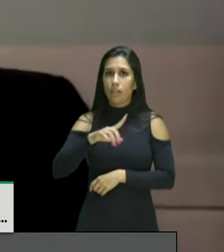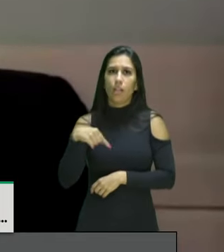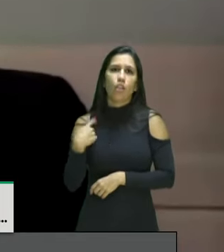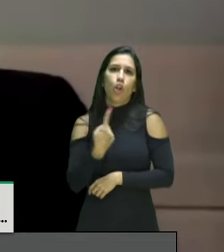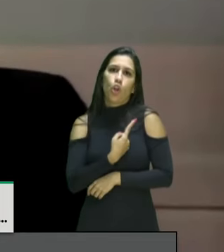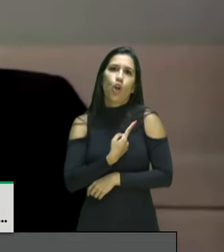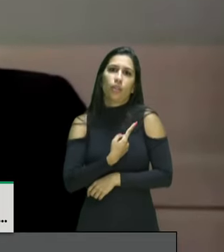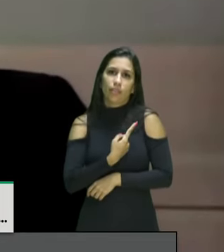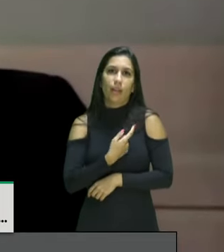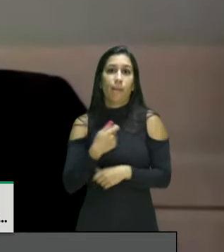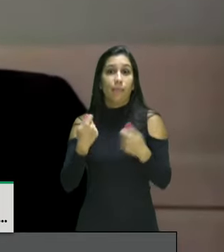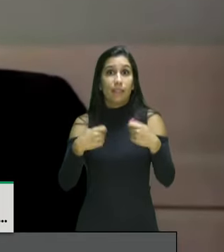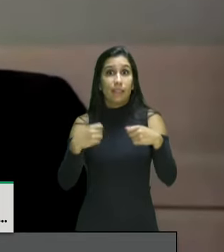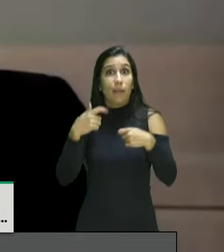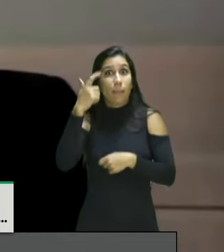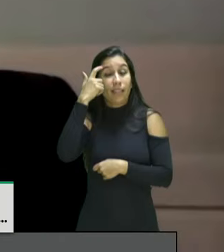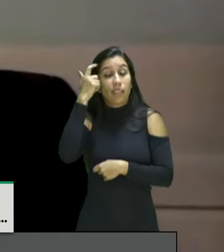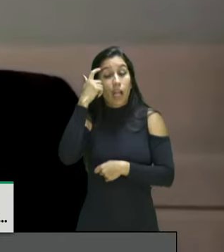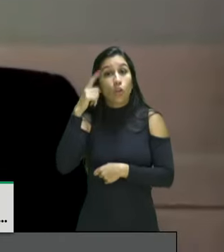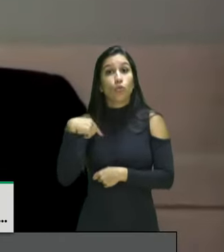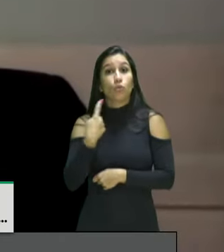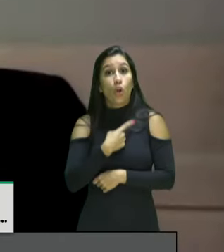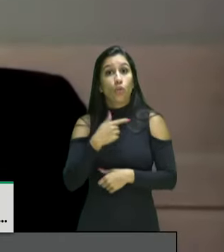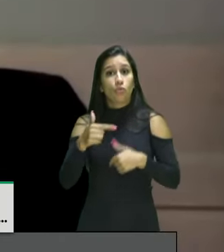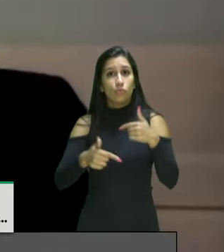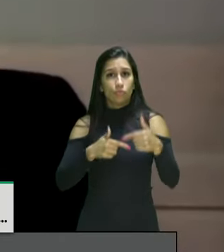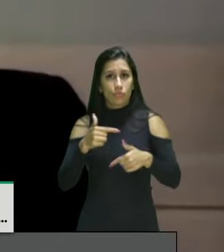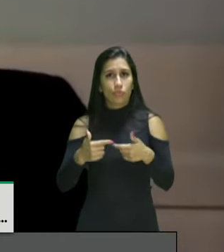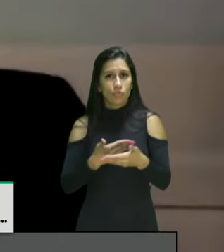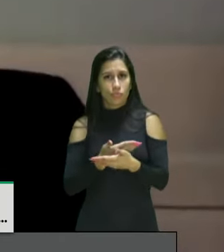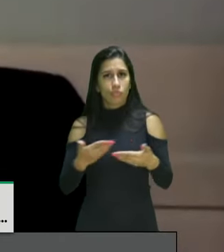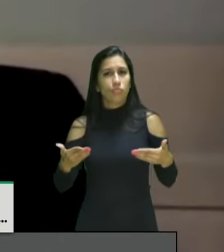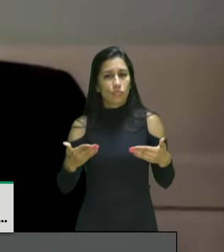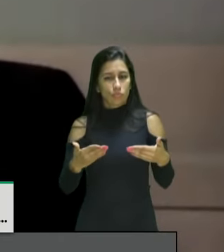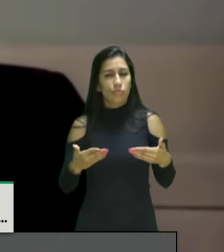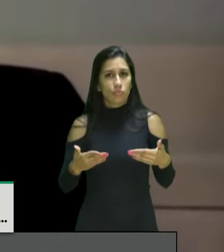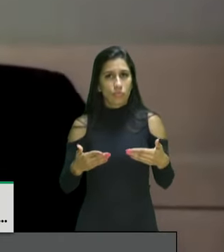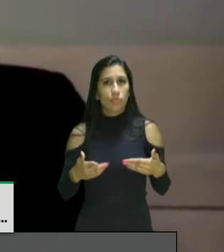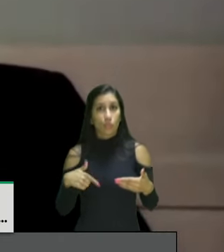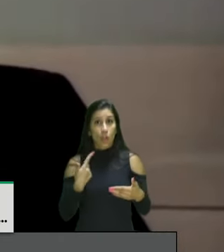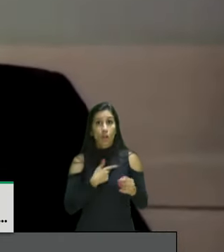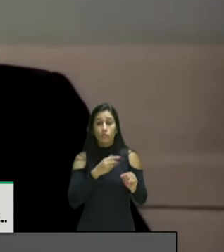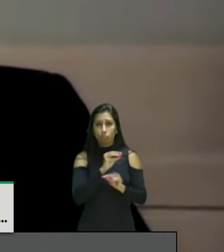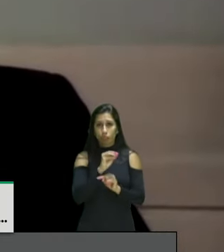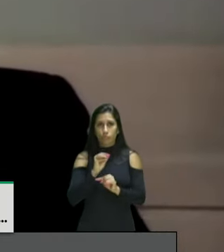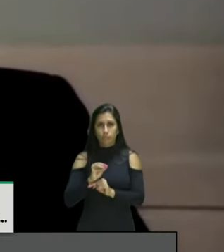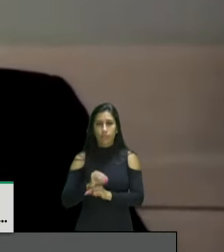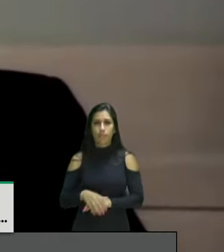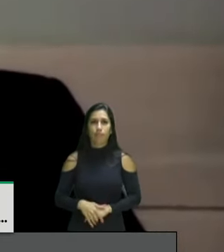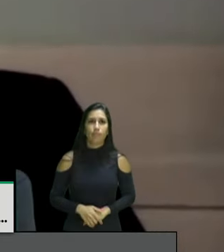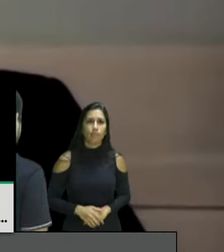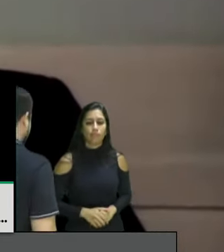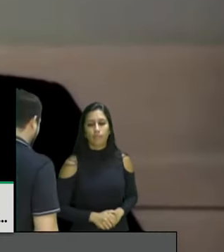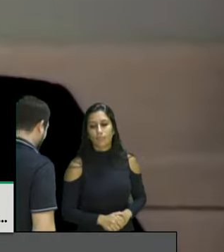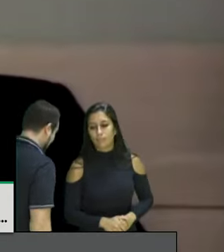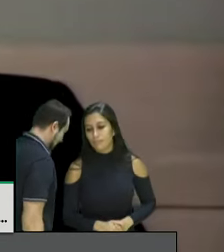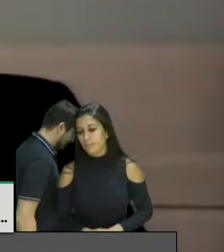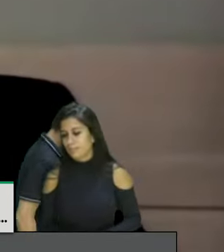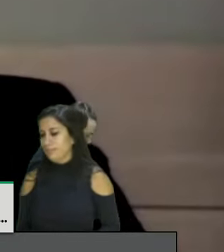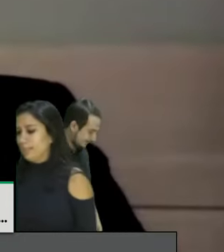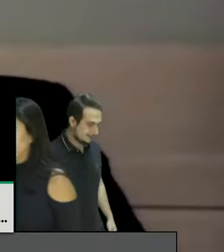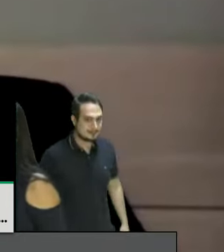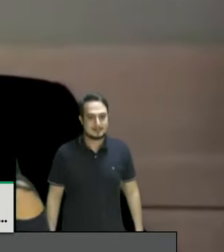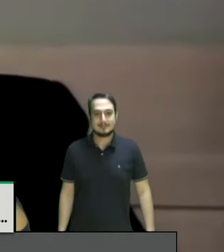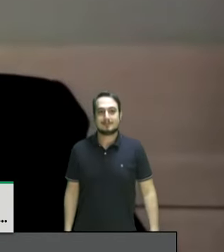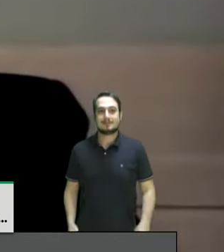honrar os nossos compromissos internacionais, nós zeramos esse passivo de prestação de contas,